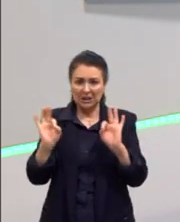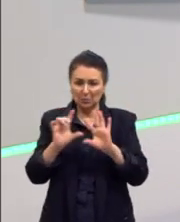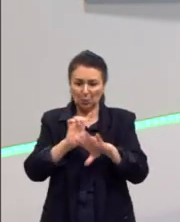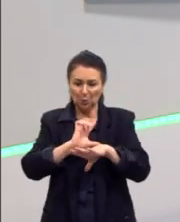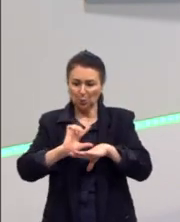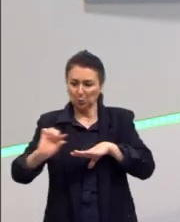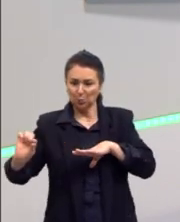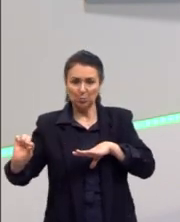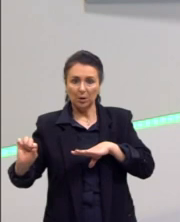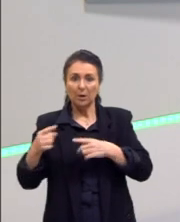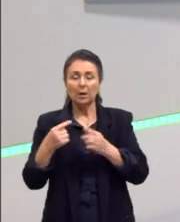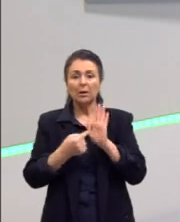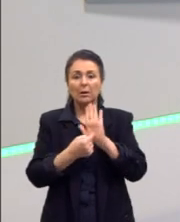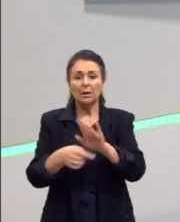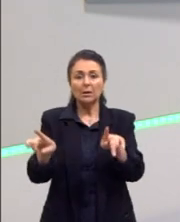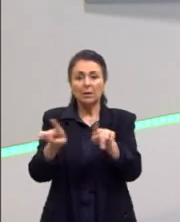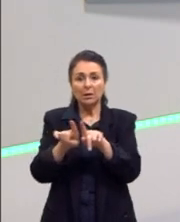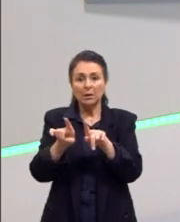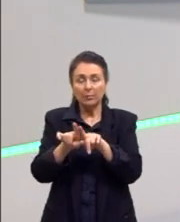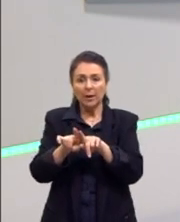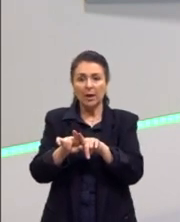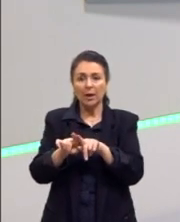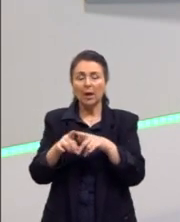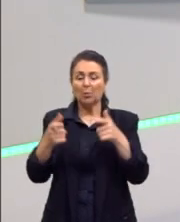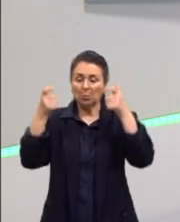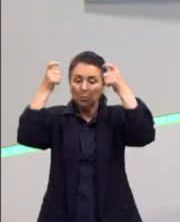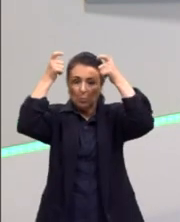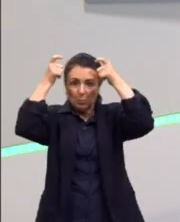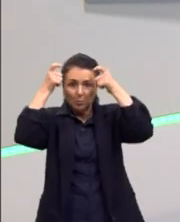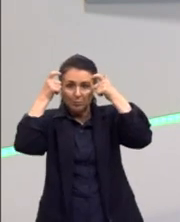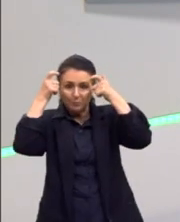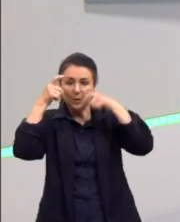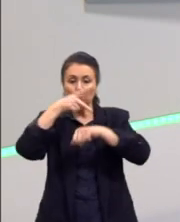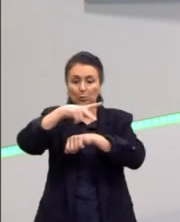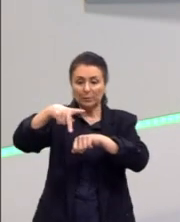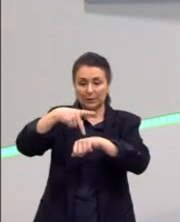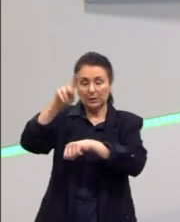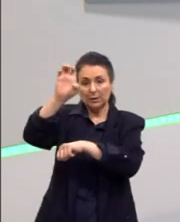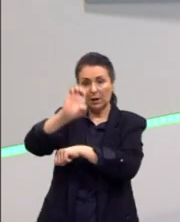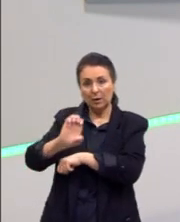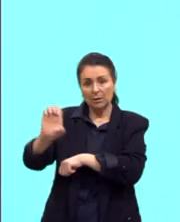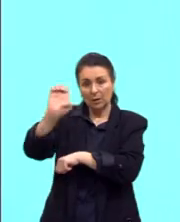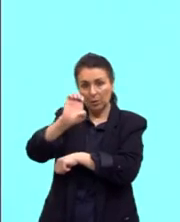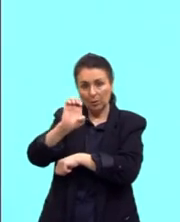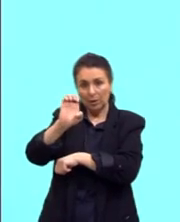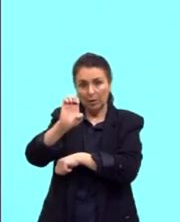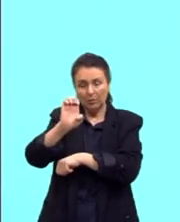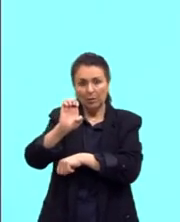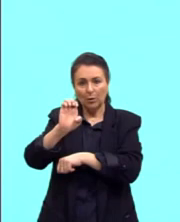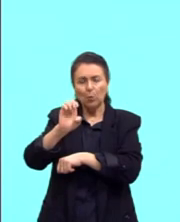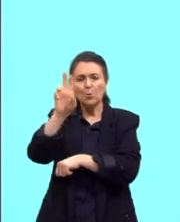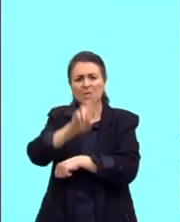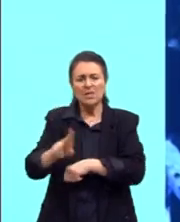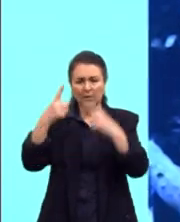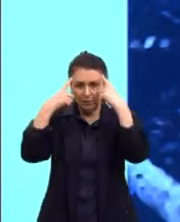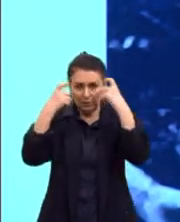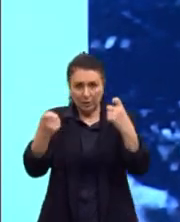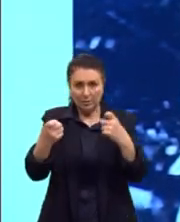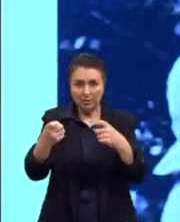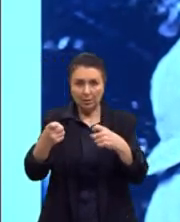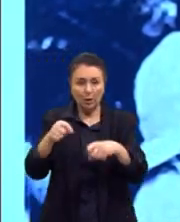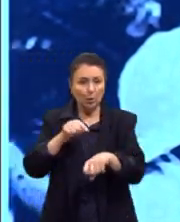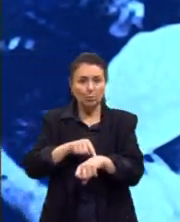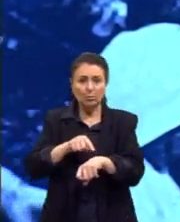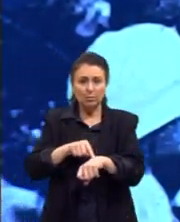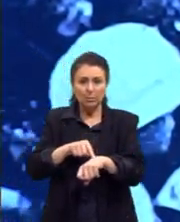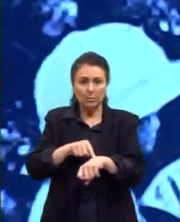e mostrar um pouco como a realeza, como os países europeus perpetraram essa violência há pouquíssimo tempo. Ela é